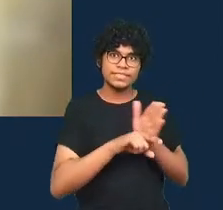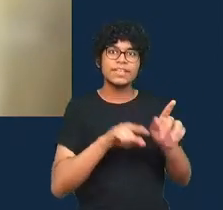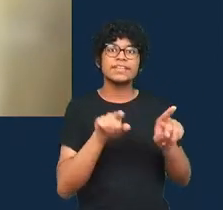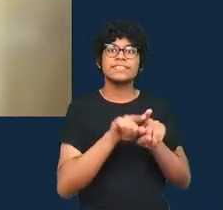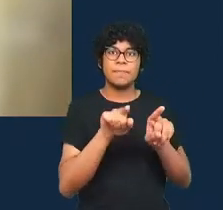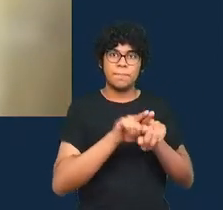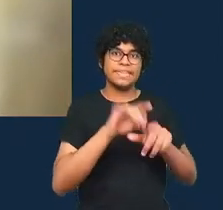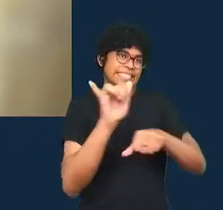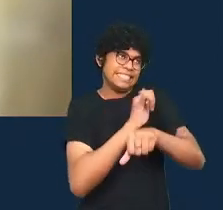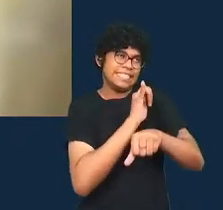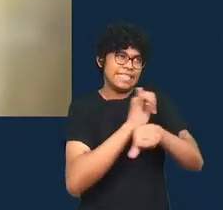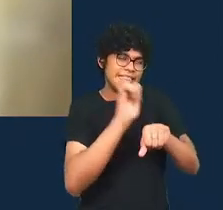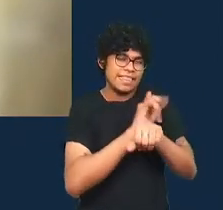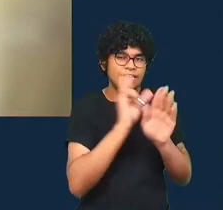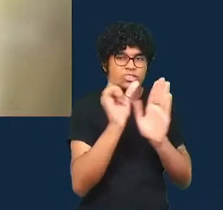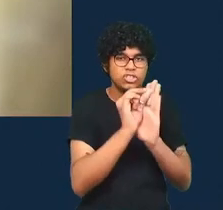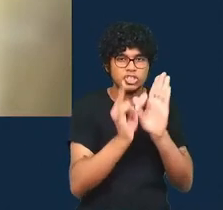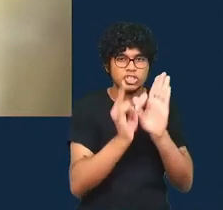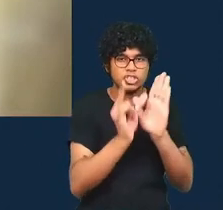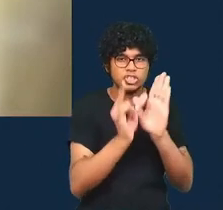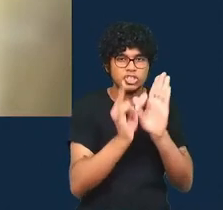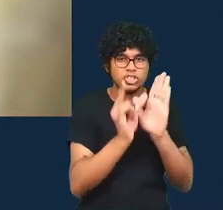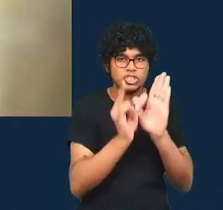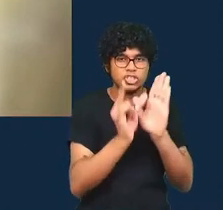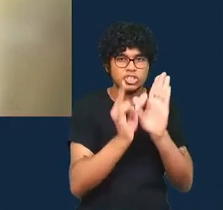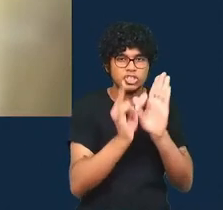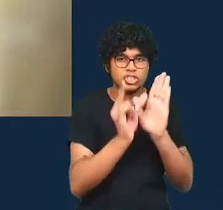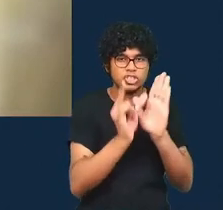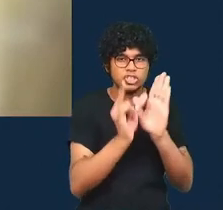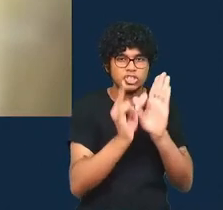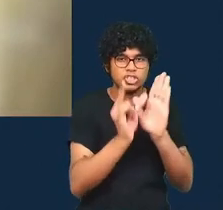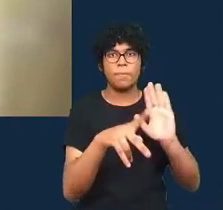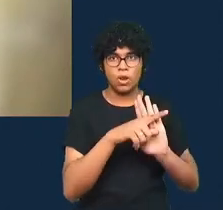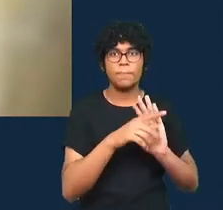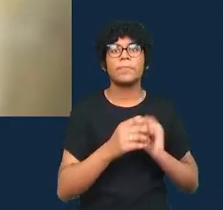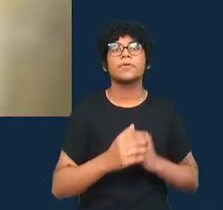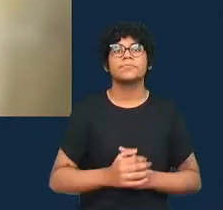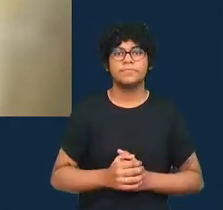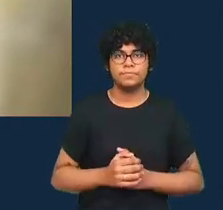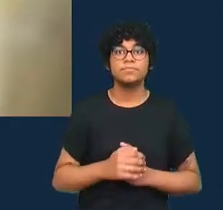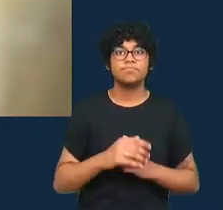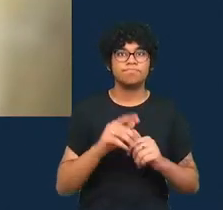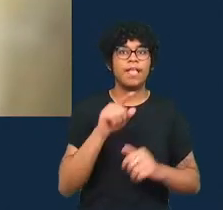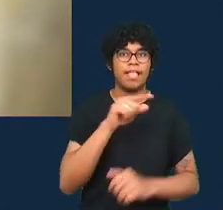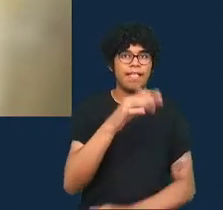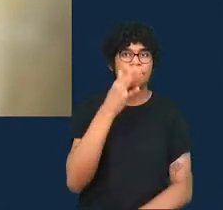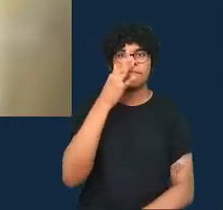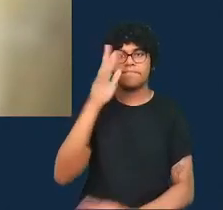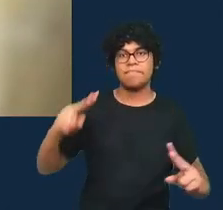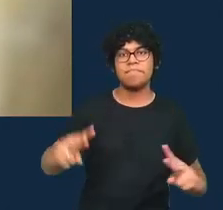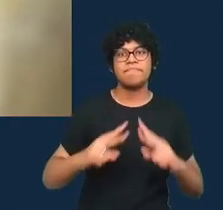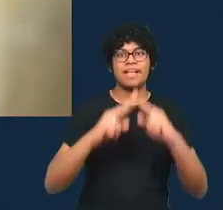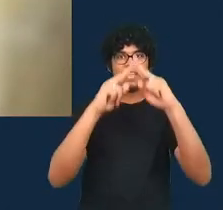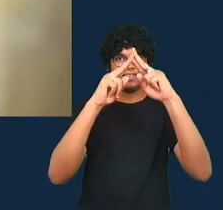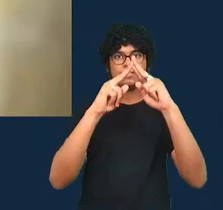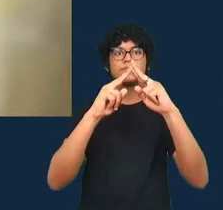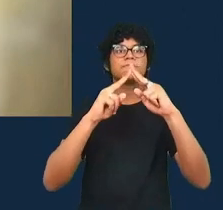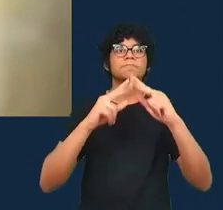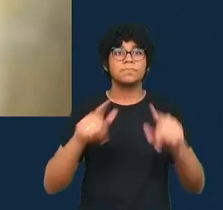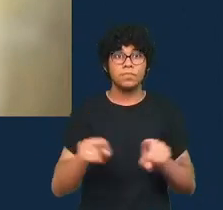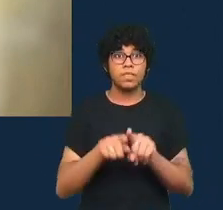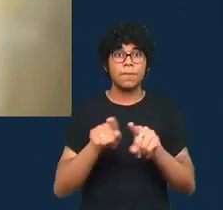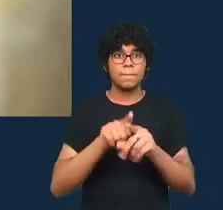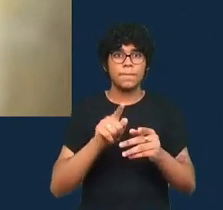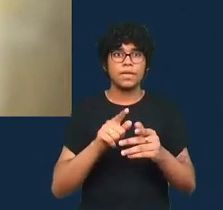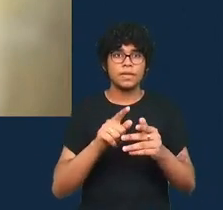digitais, Digital Methods Initiative, e Sciences Poe, em Paris. E ela é cofundadora do